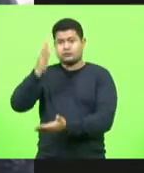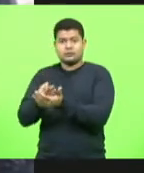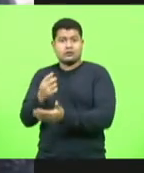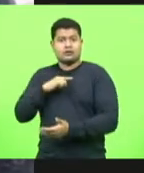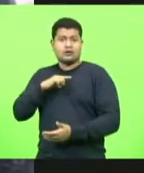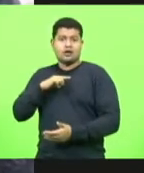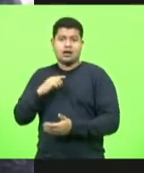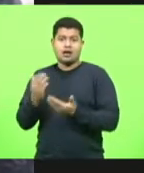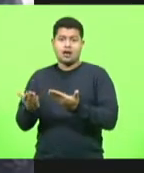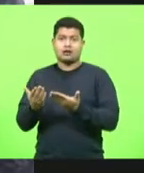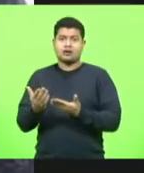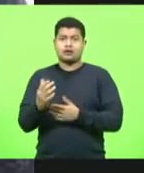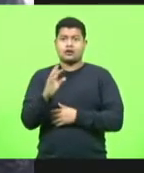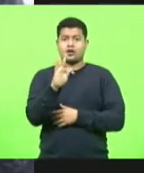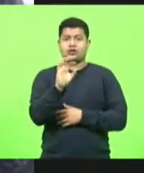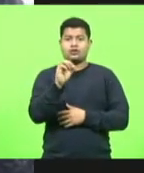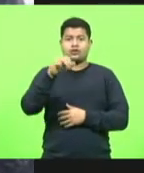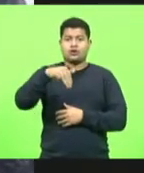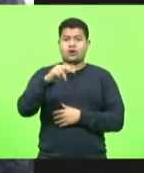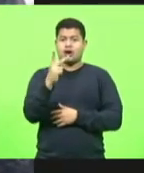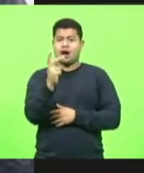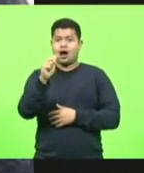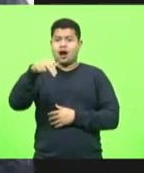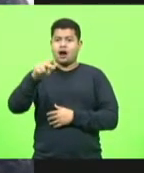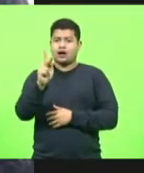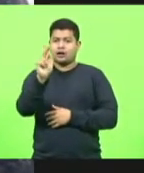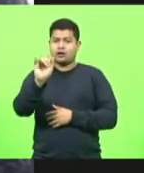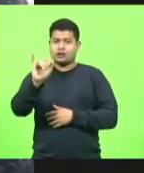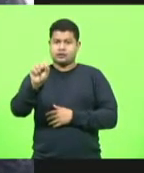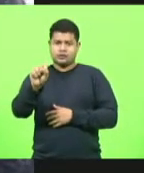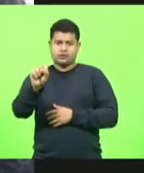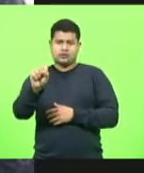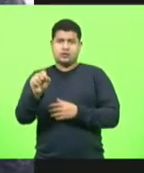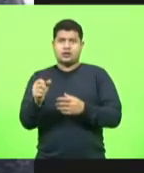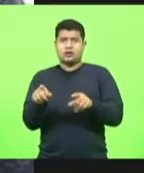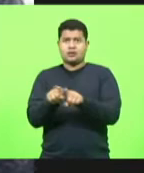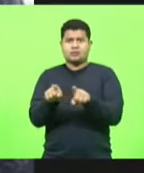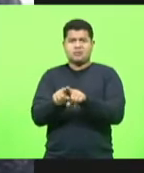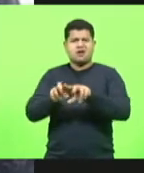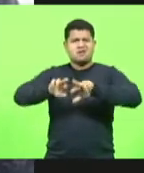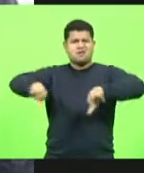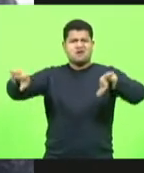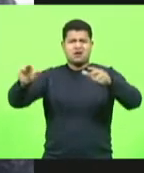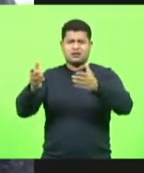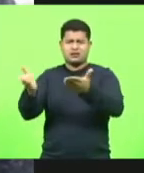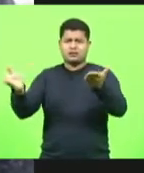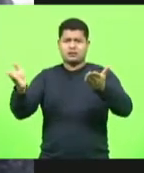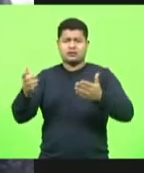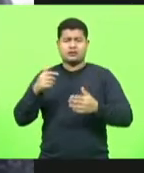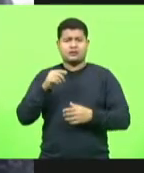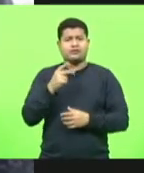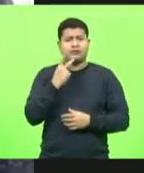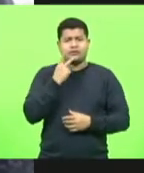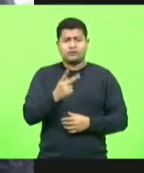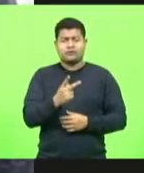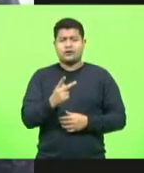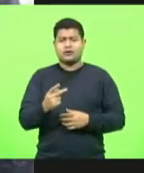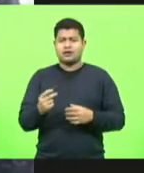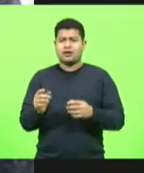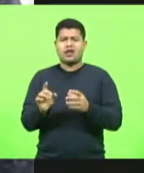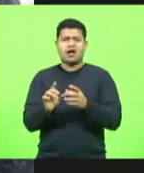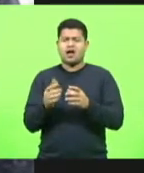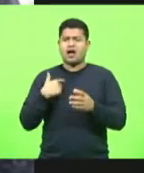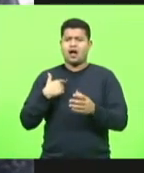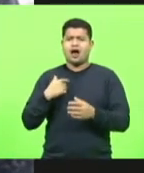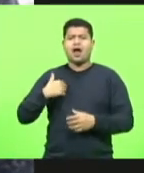Denzel Washington e tantos outros. Então, não há como você divorciar a questão da fé das suas